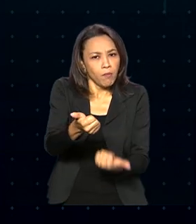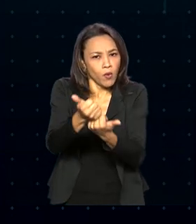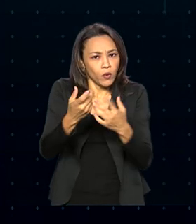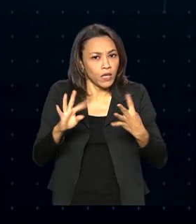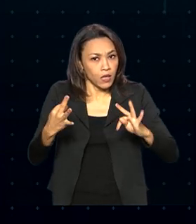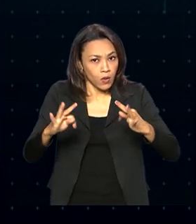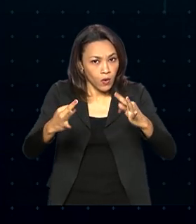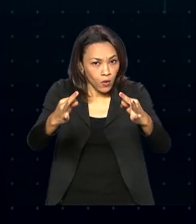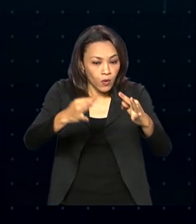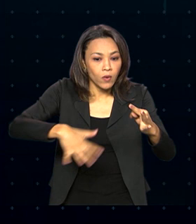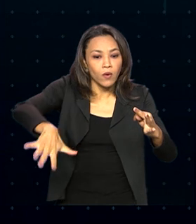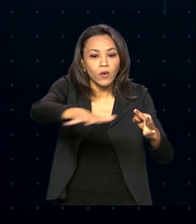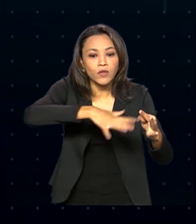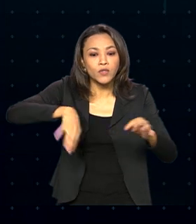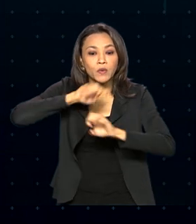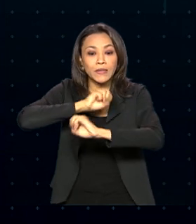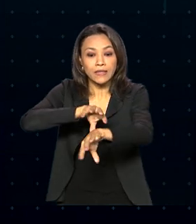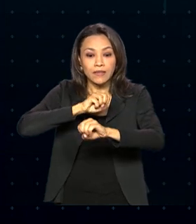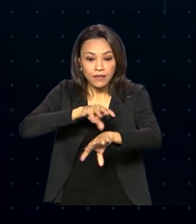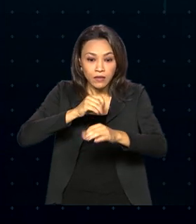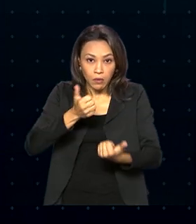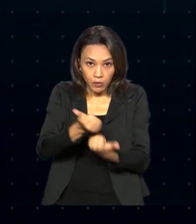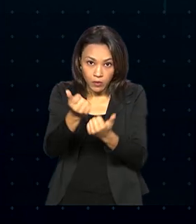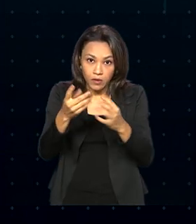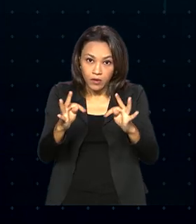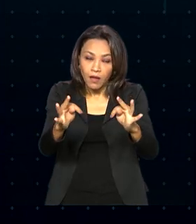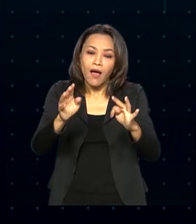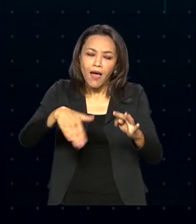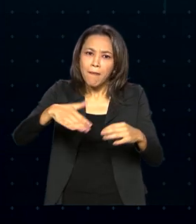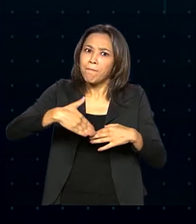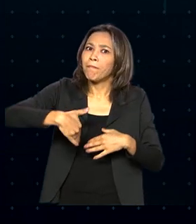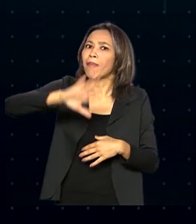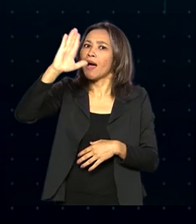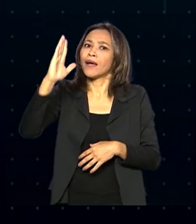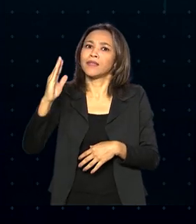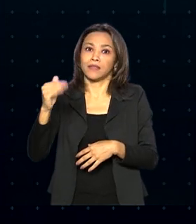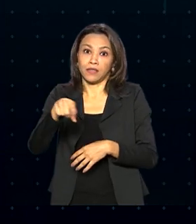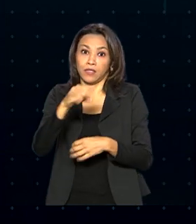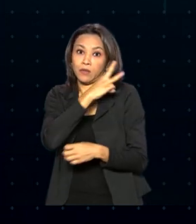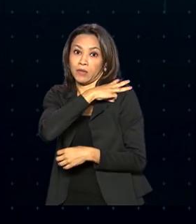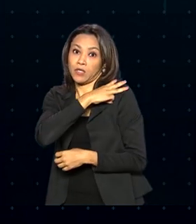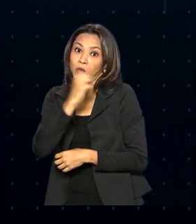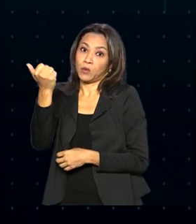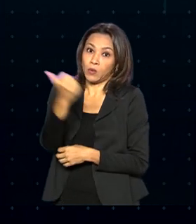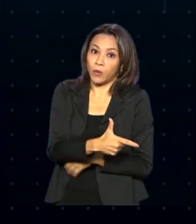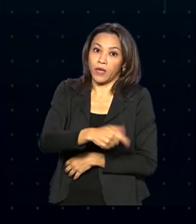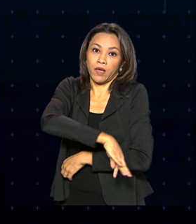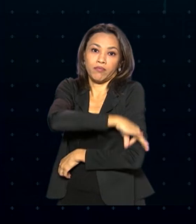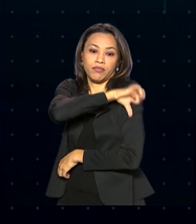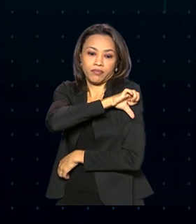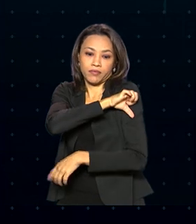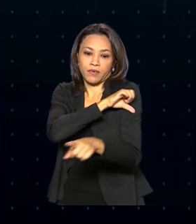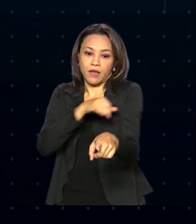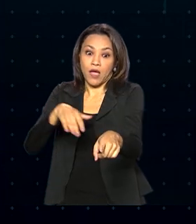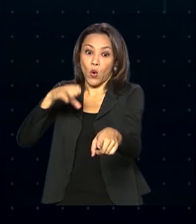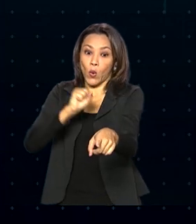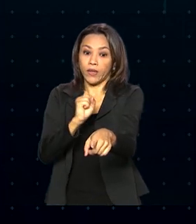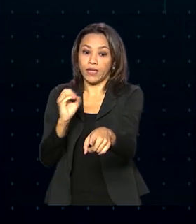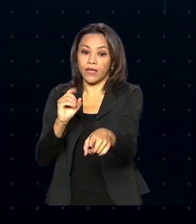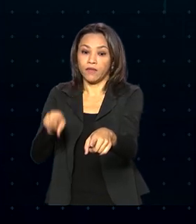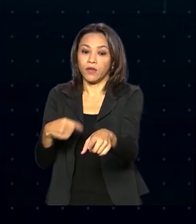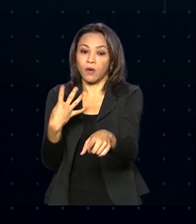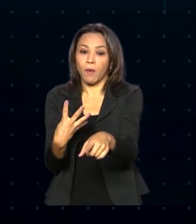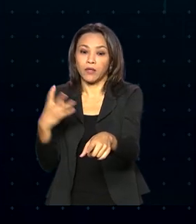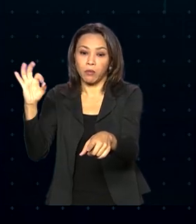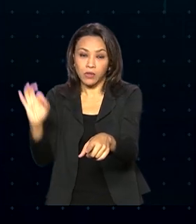escolas estaduais do ensino médio é maior do que no ensino fundamental. 80,4% das